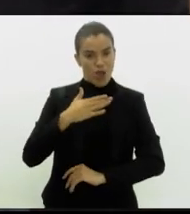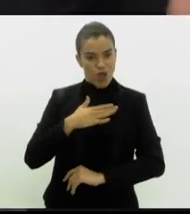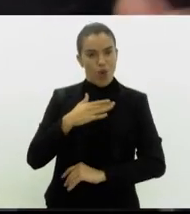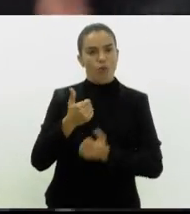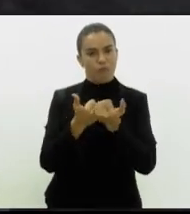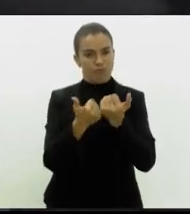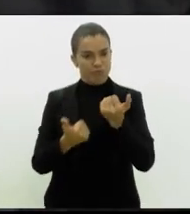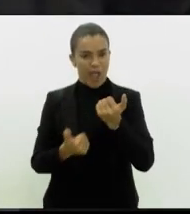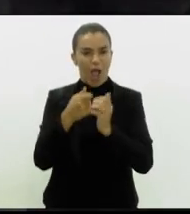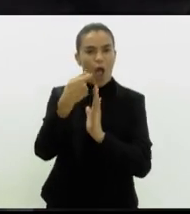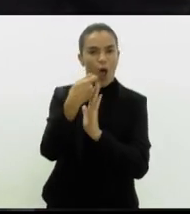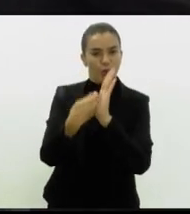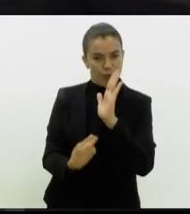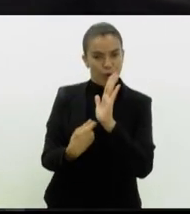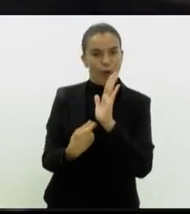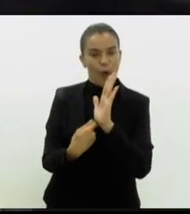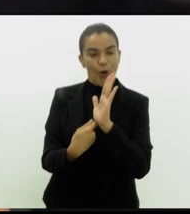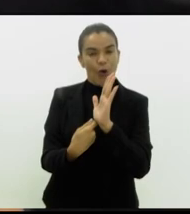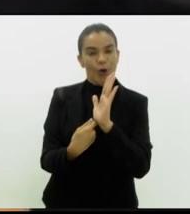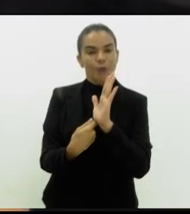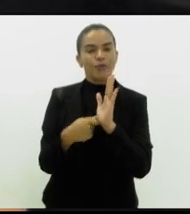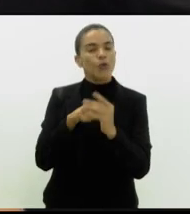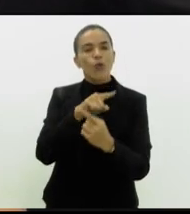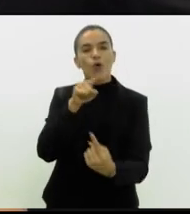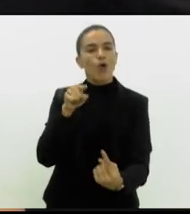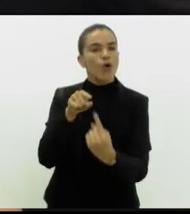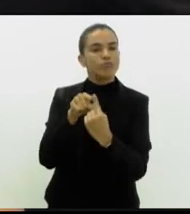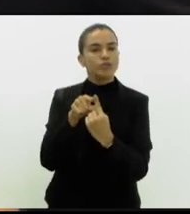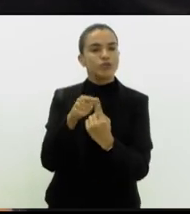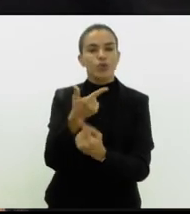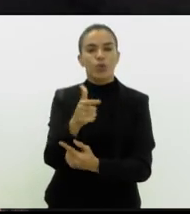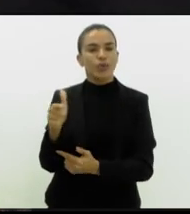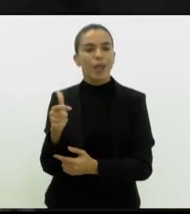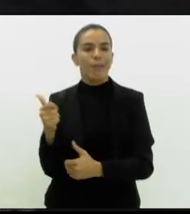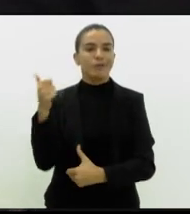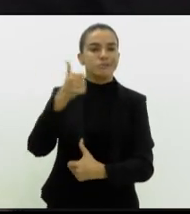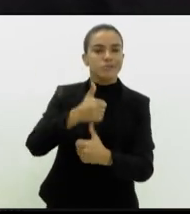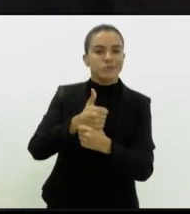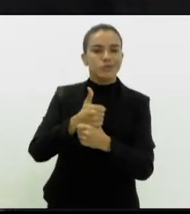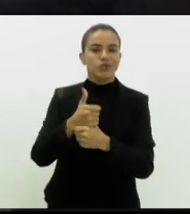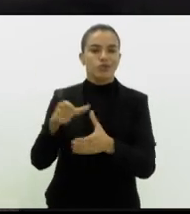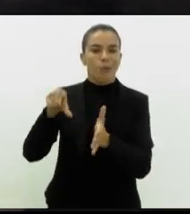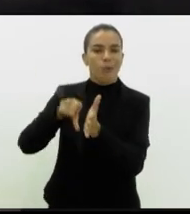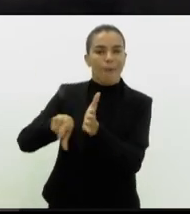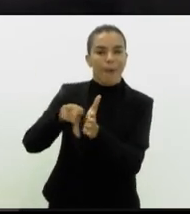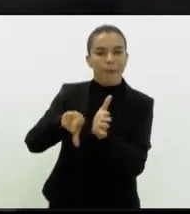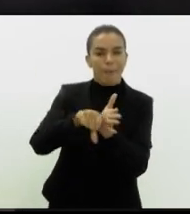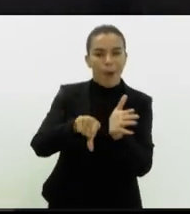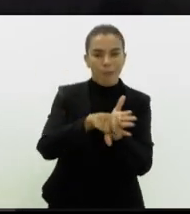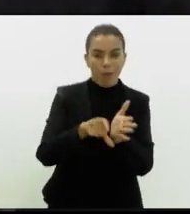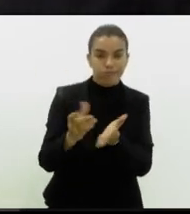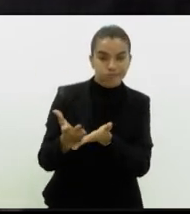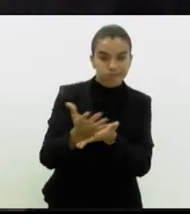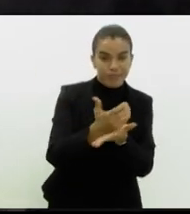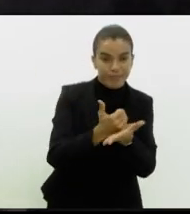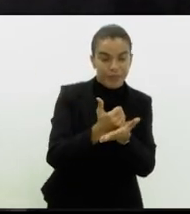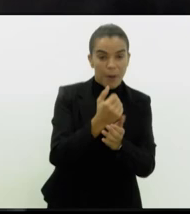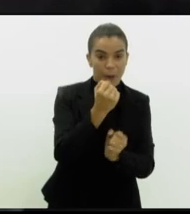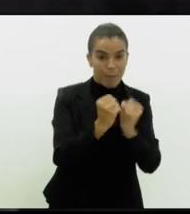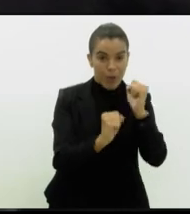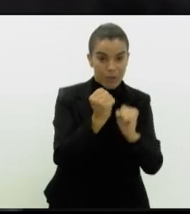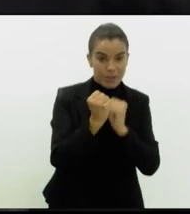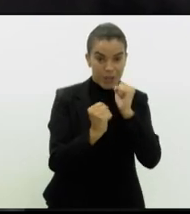autores, no sentido de não ter mais substituição tributária, nem para a produção